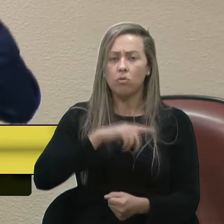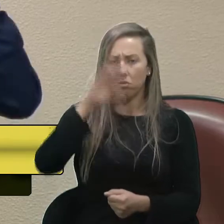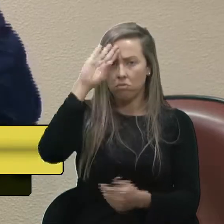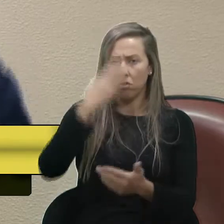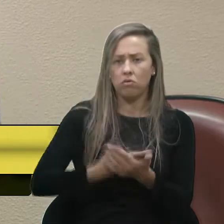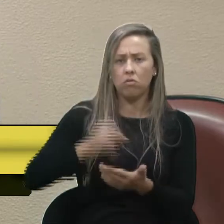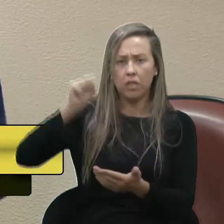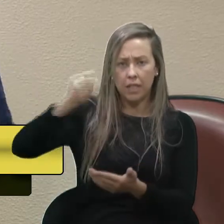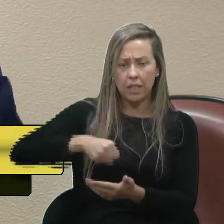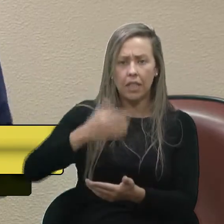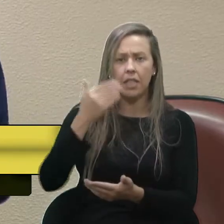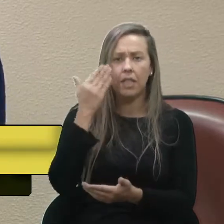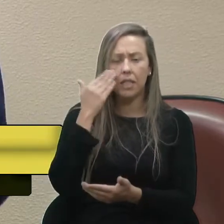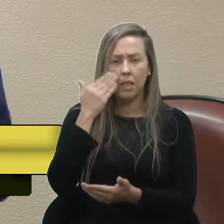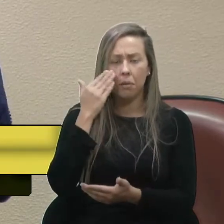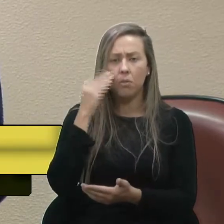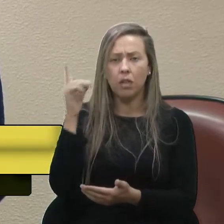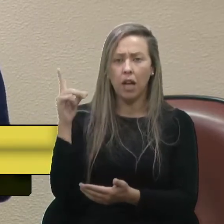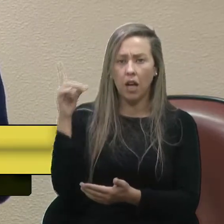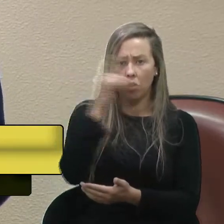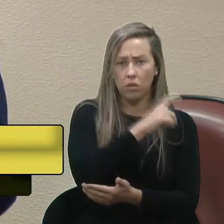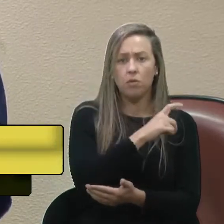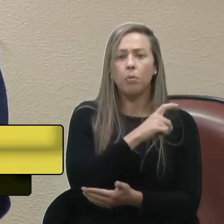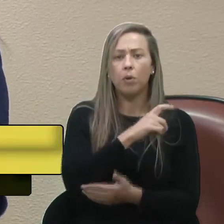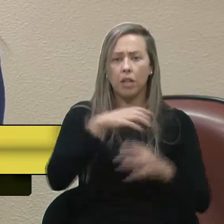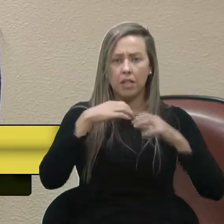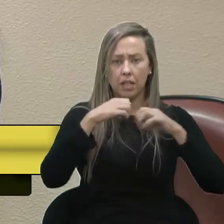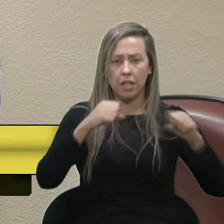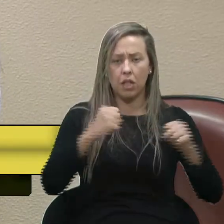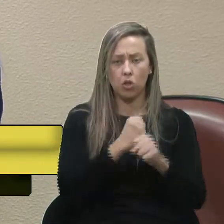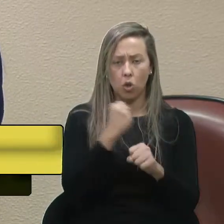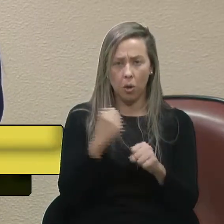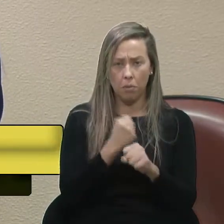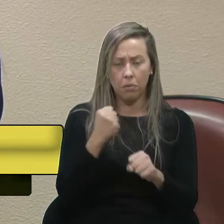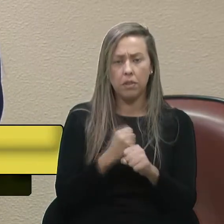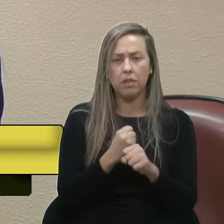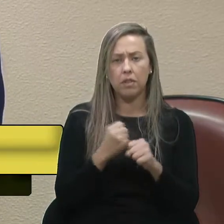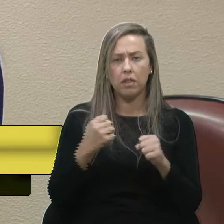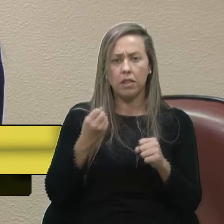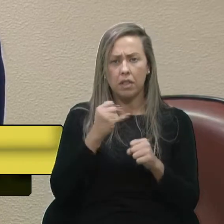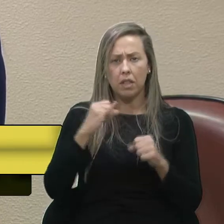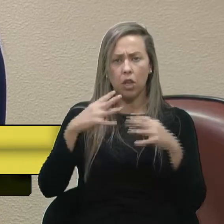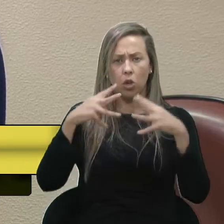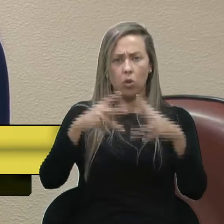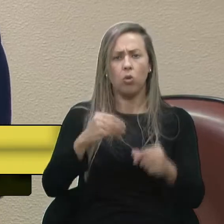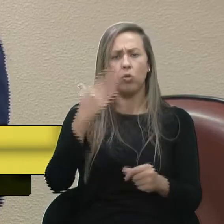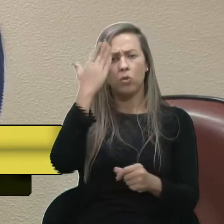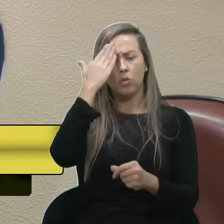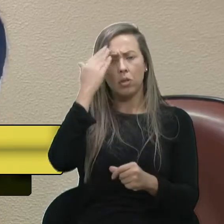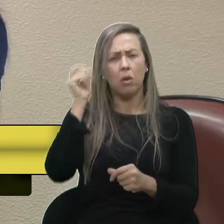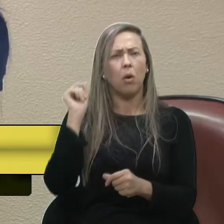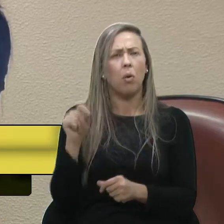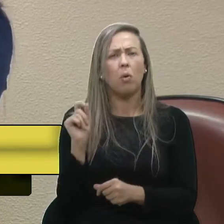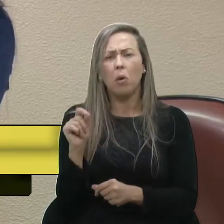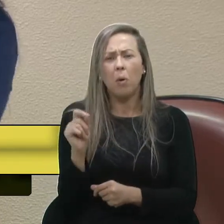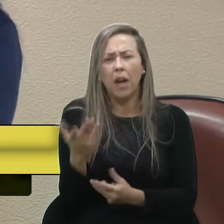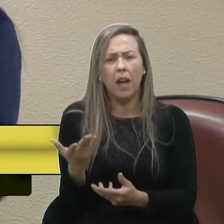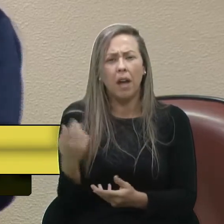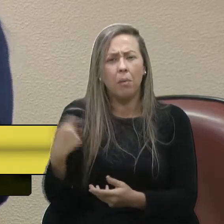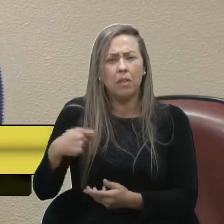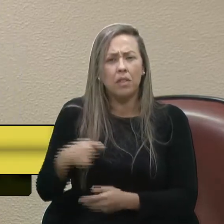que sabemos das dificuldades da Secretaria de Obras. Se todos sabem, qual é essa necessidade?